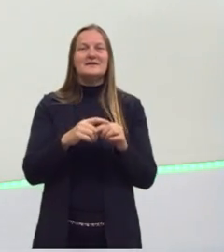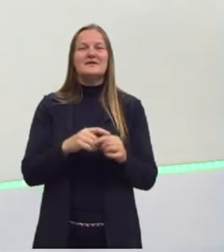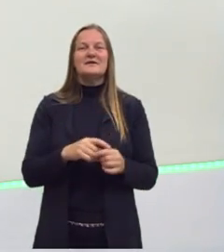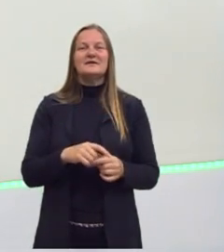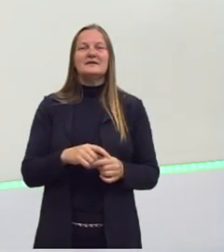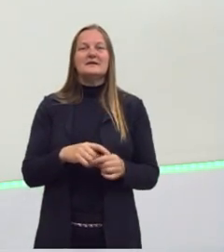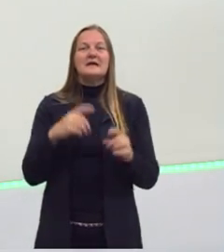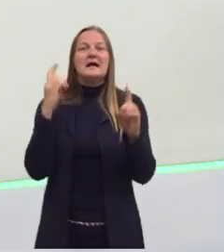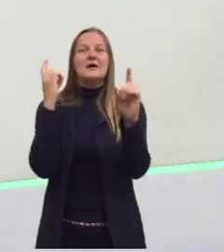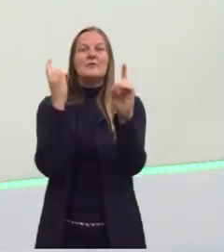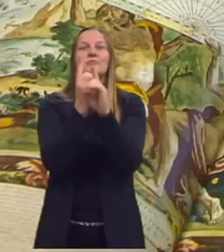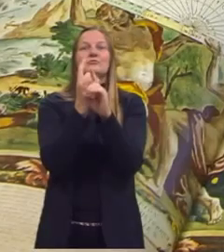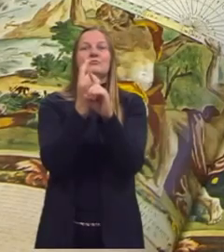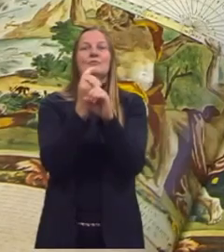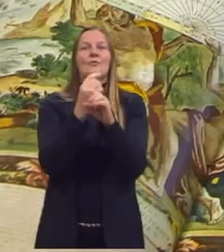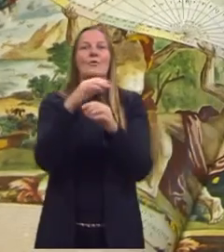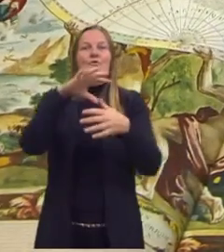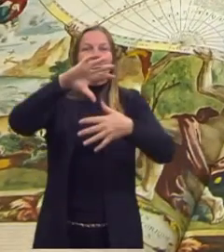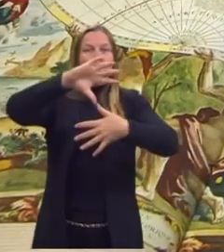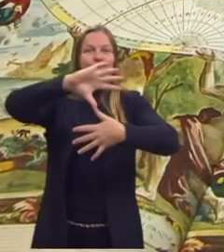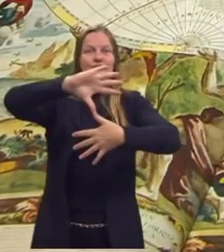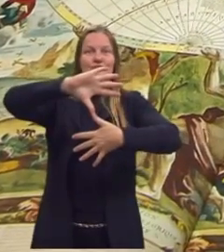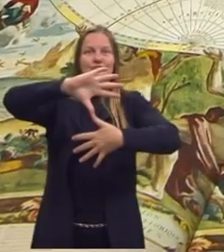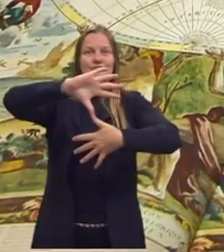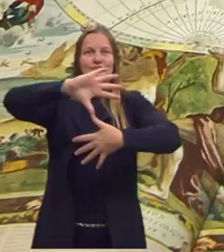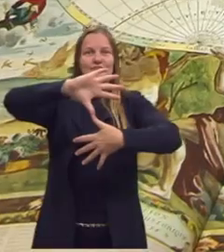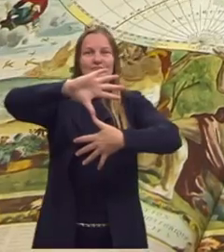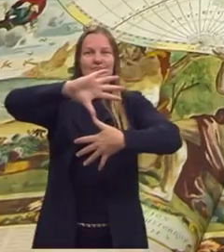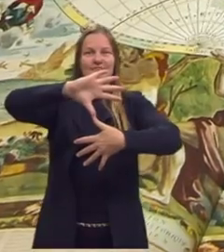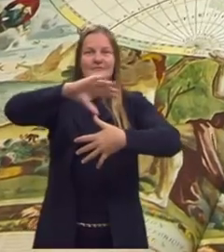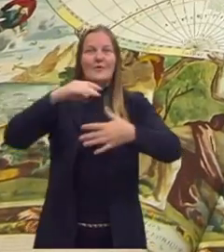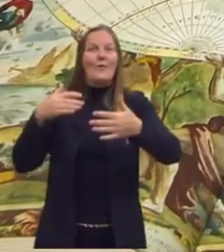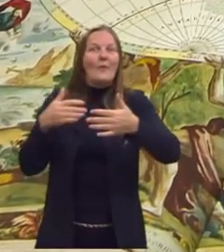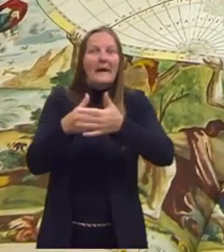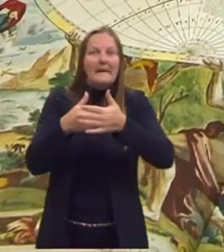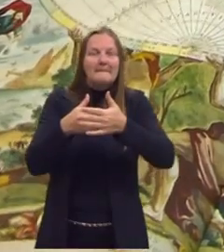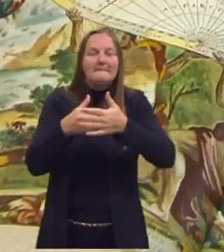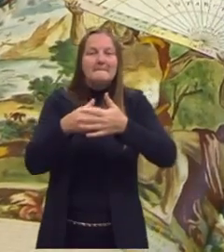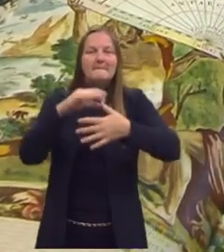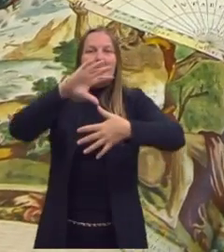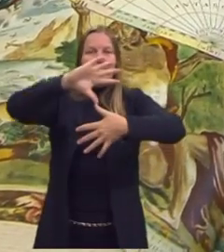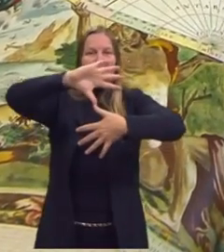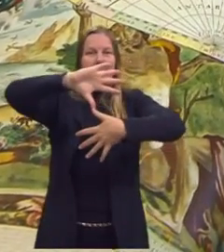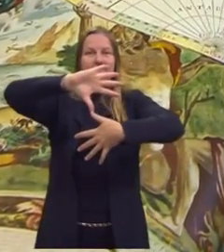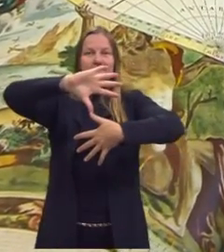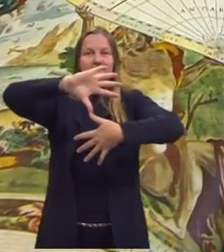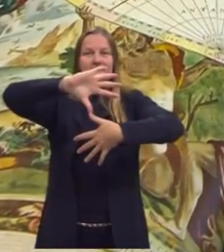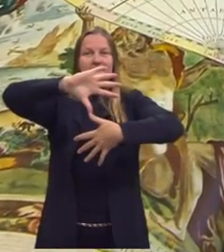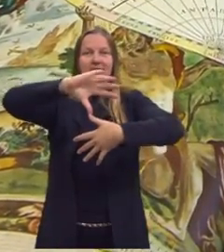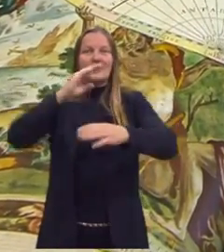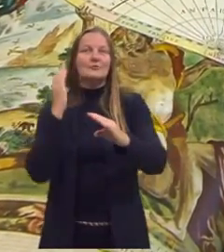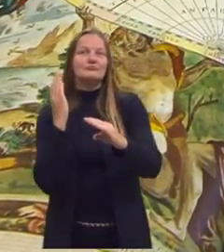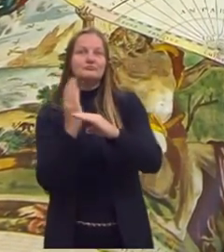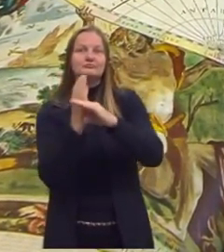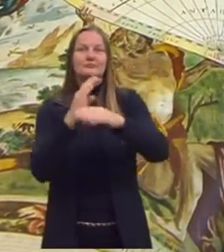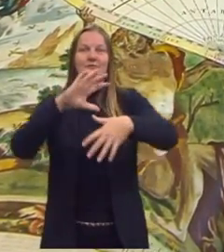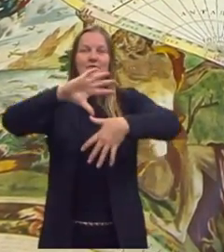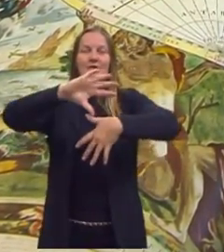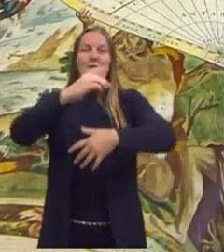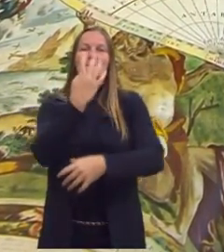imaginavam que eles iam dar de cara com todo um continente aqui no meio do caminho, que é a América. Então, em